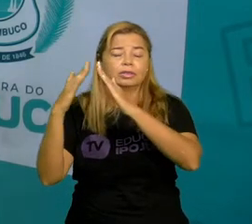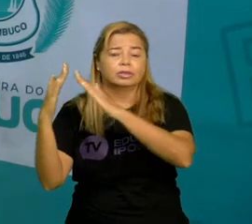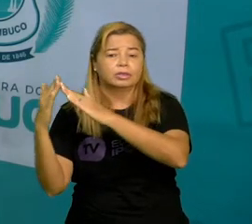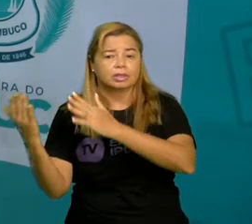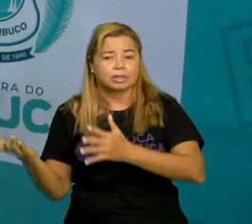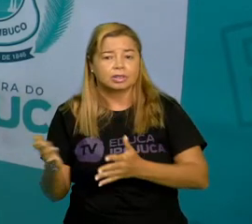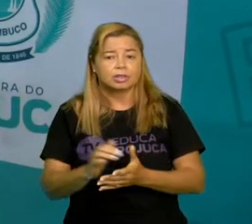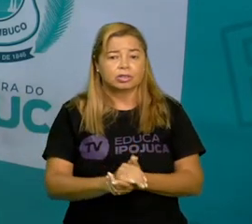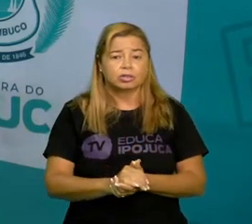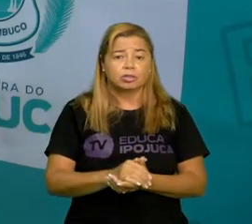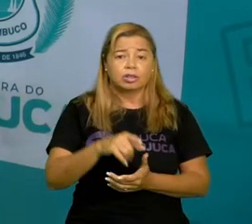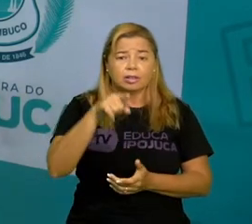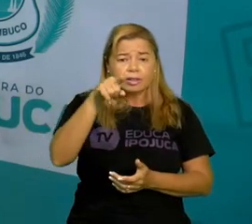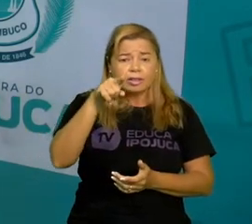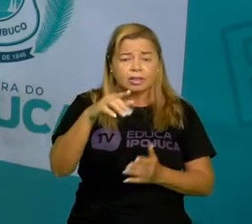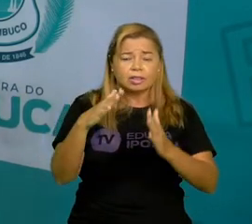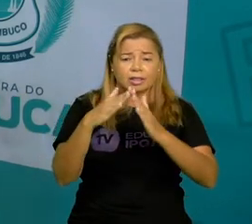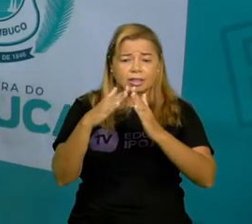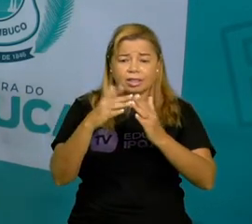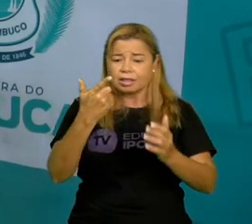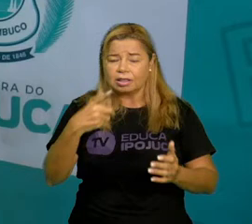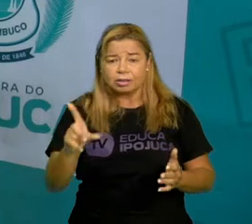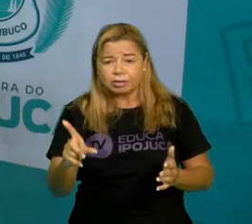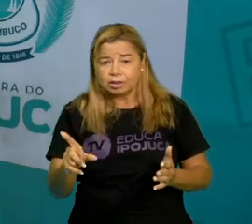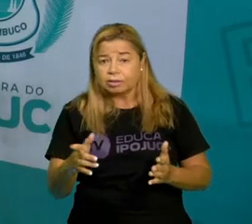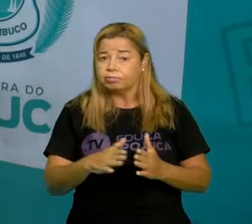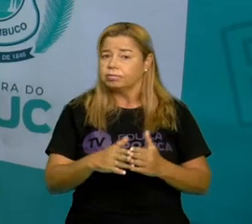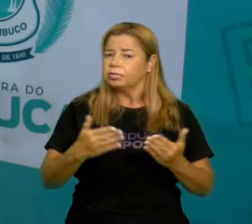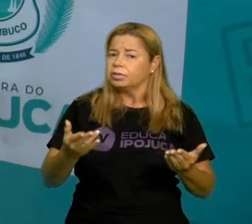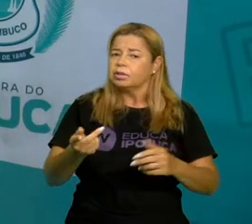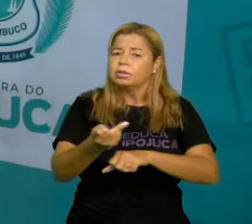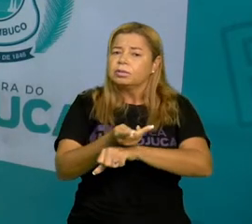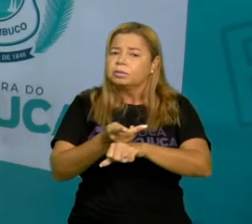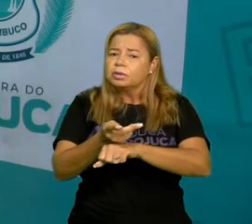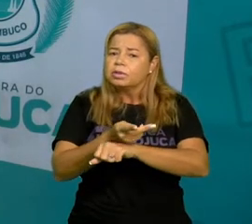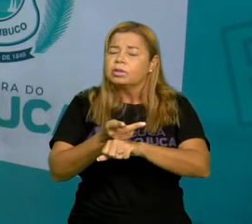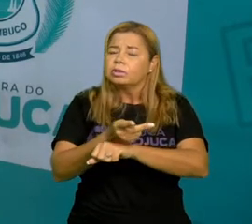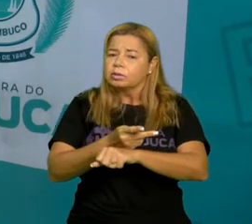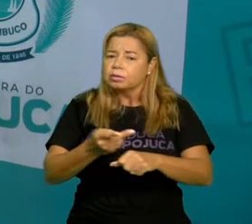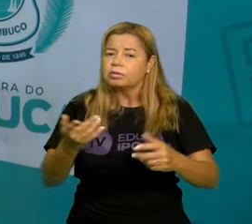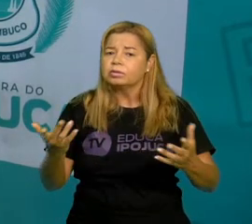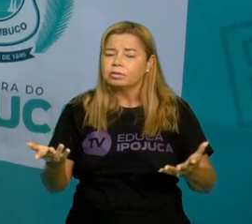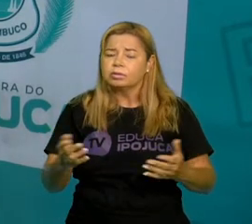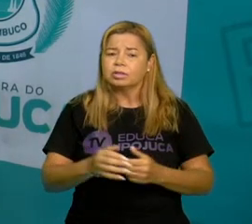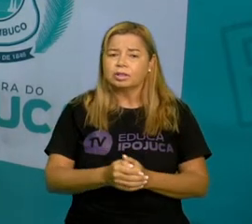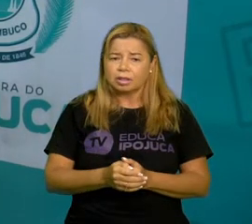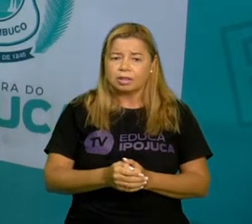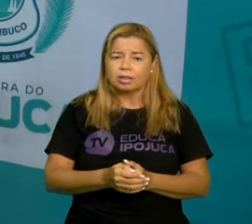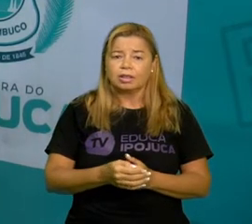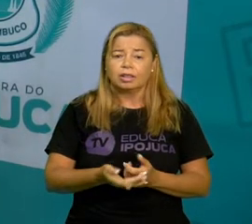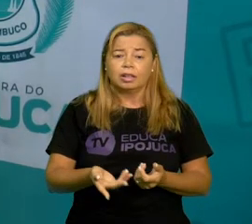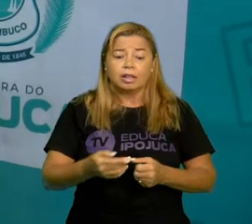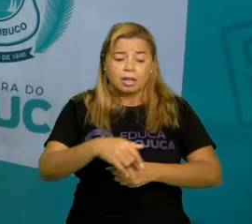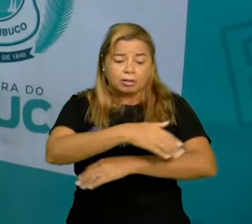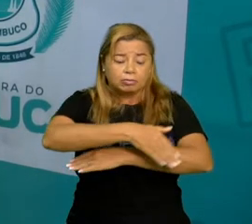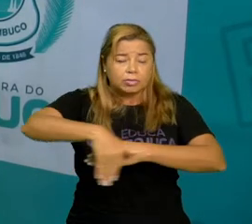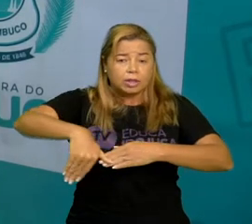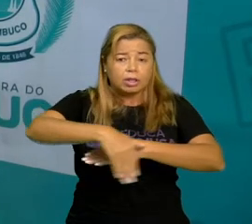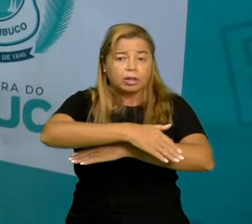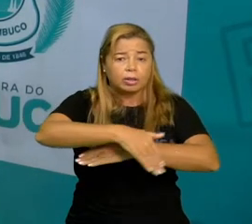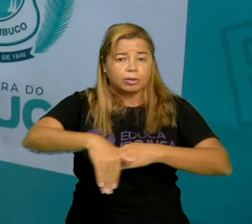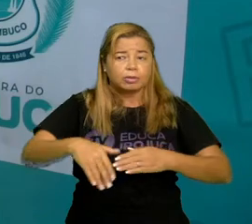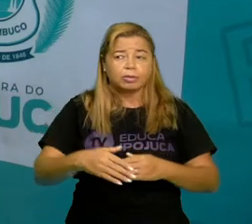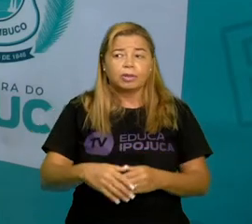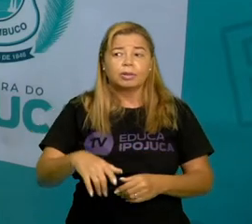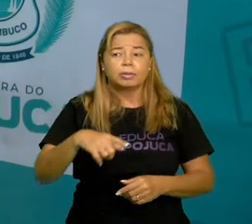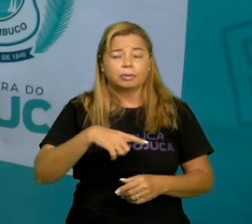isso aqui, não tem nenhum desses três aqui, é bom procurar saber quem é o responsável pela rua de vocês, pelo bairro, para vocês terem